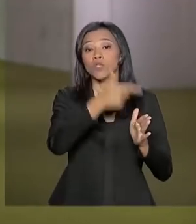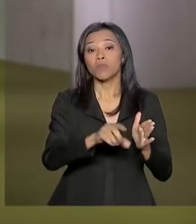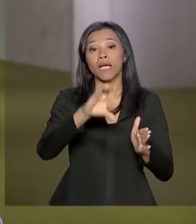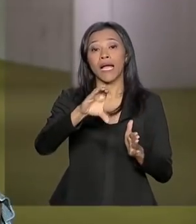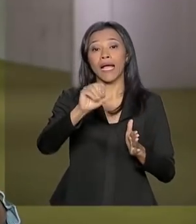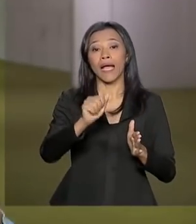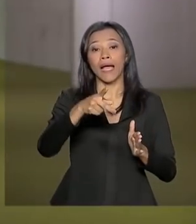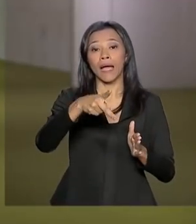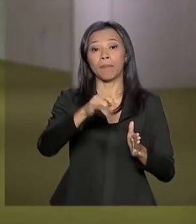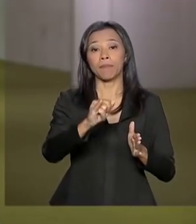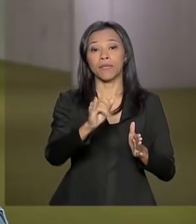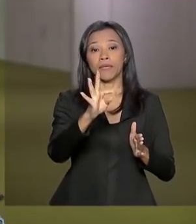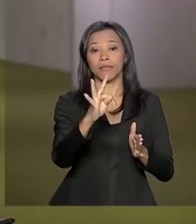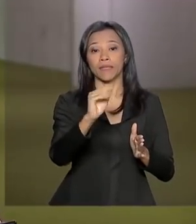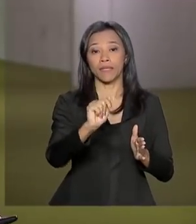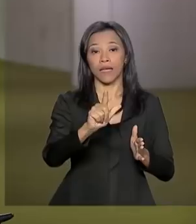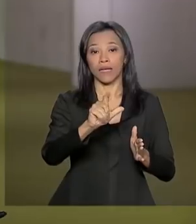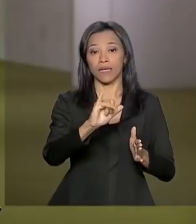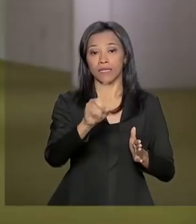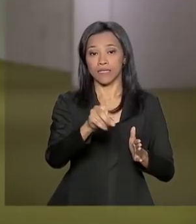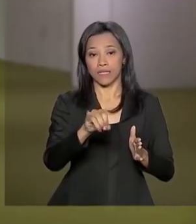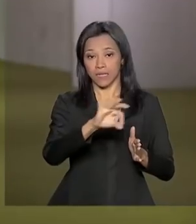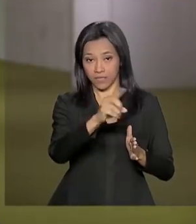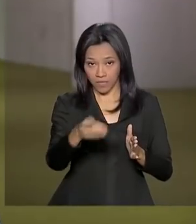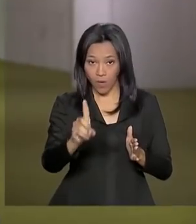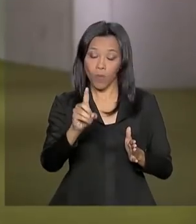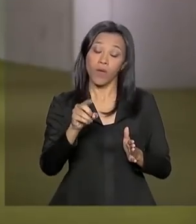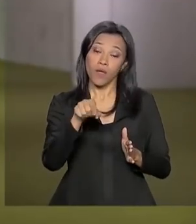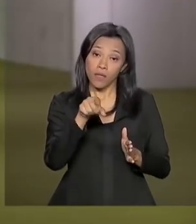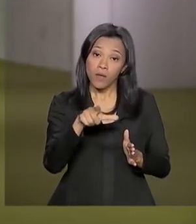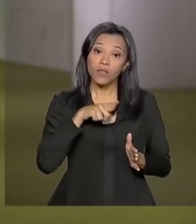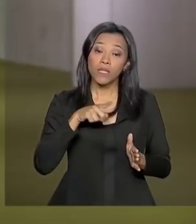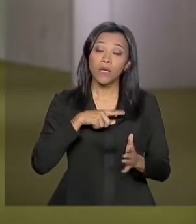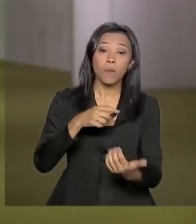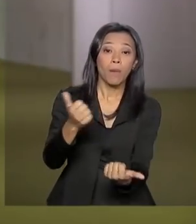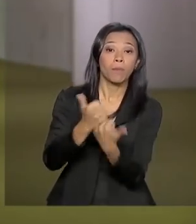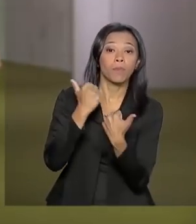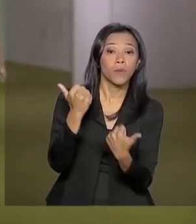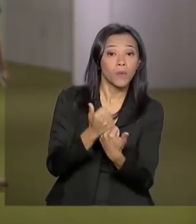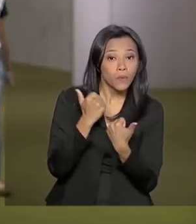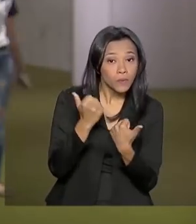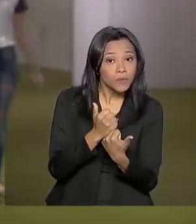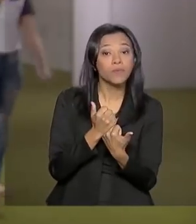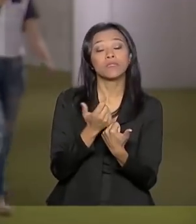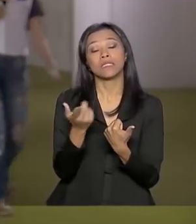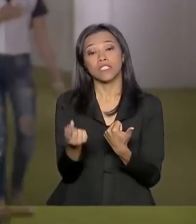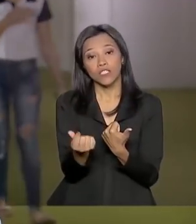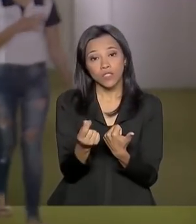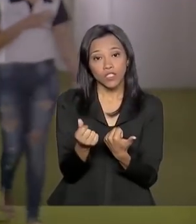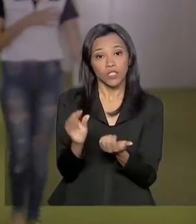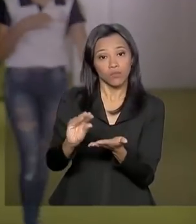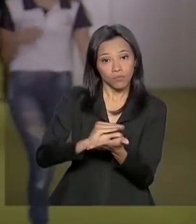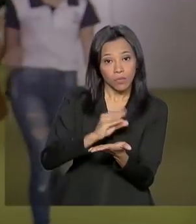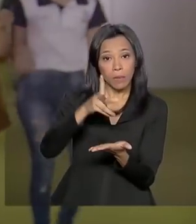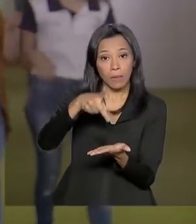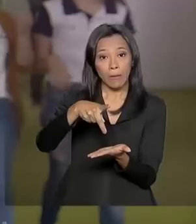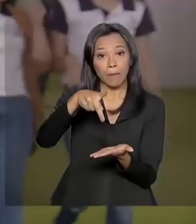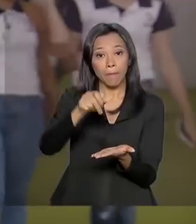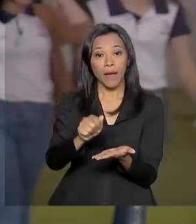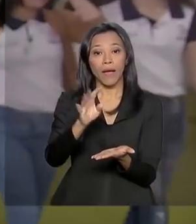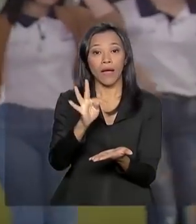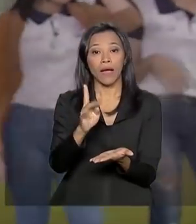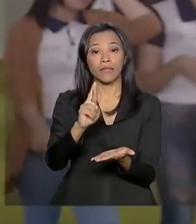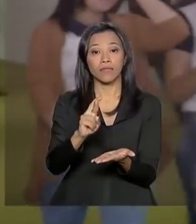é manter com alterações, incluindo por exemplo uma contribuição patronal, mas ele também deixou claro que se não houver consenso, essa